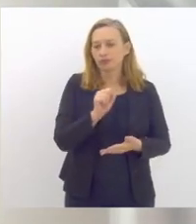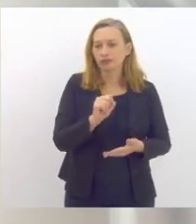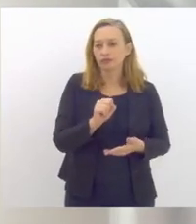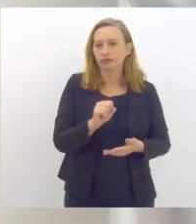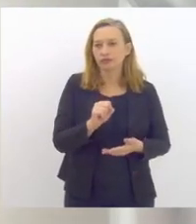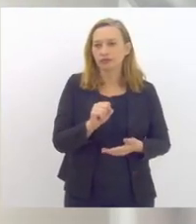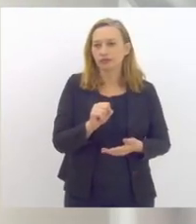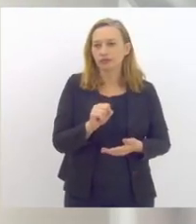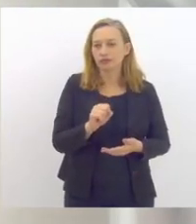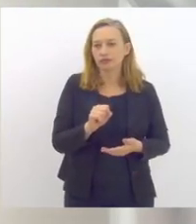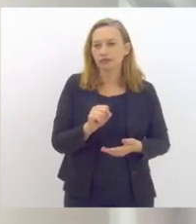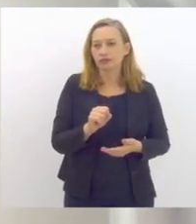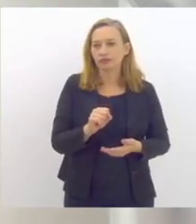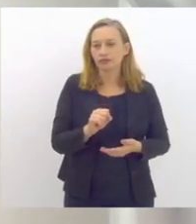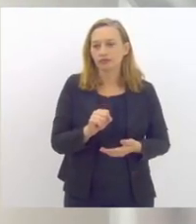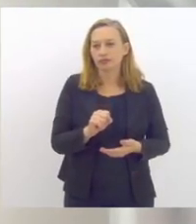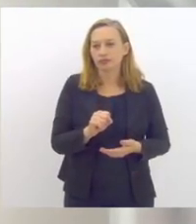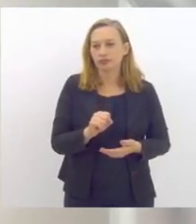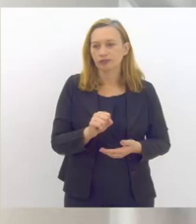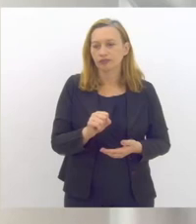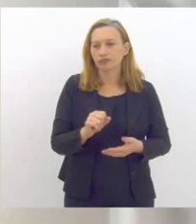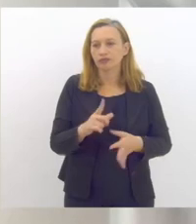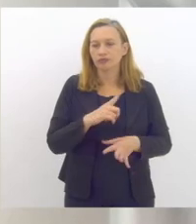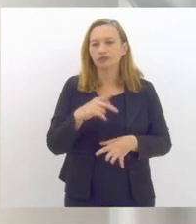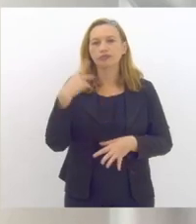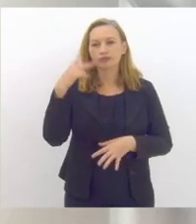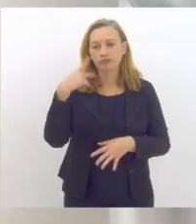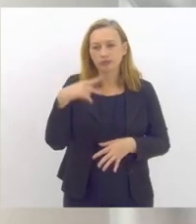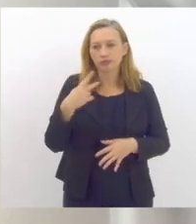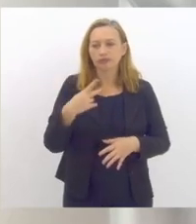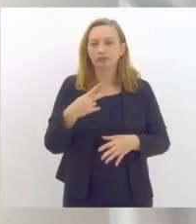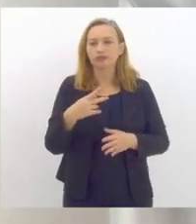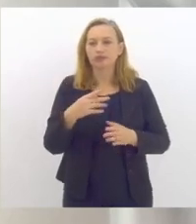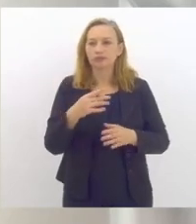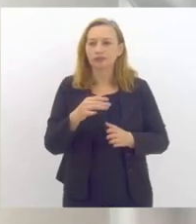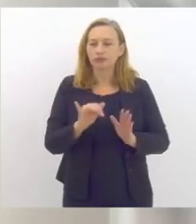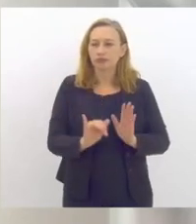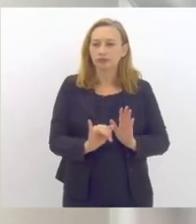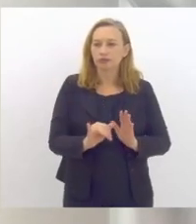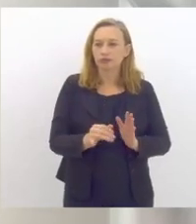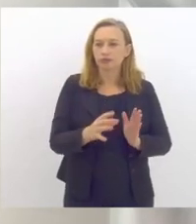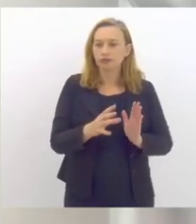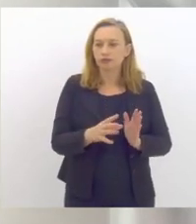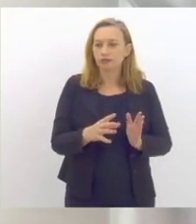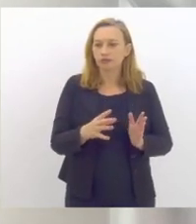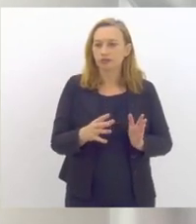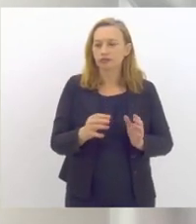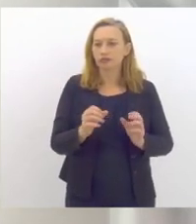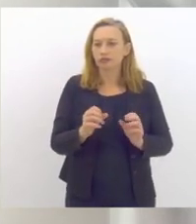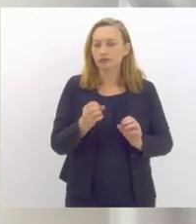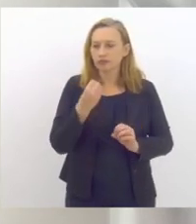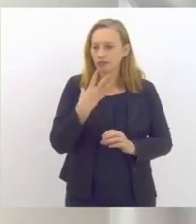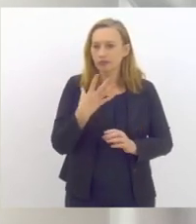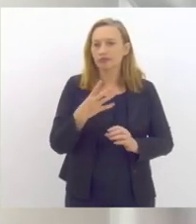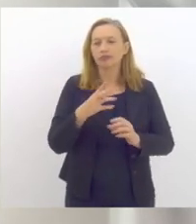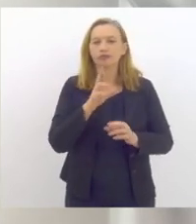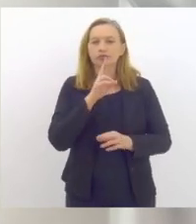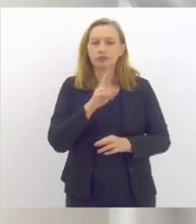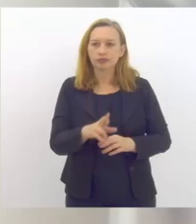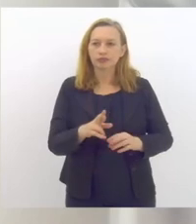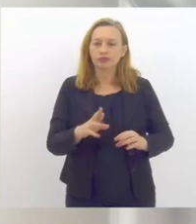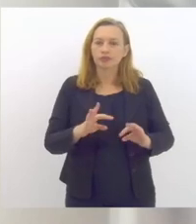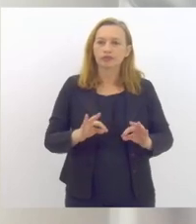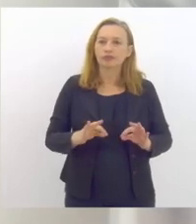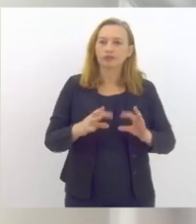ter aí uma política de exemplo para conseguir responder a essas iniciativas